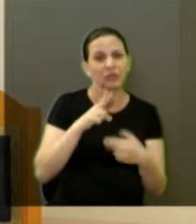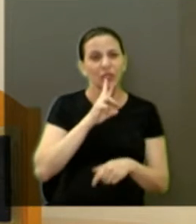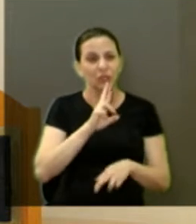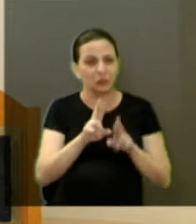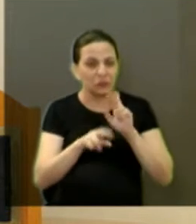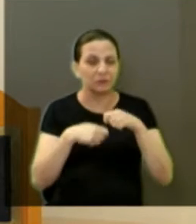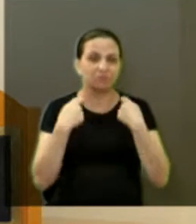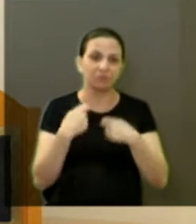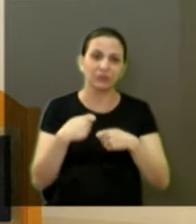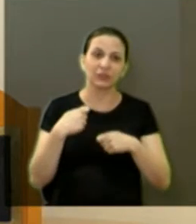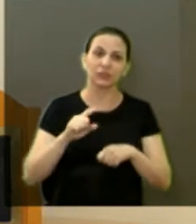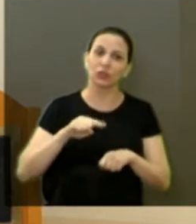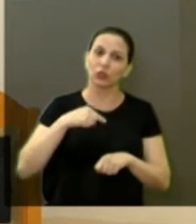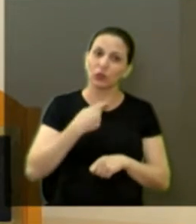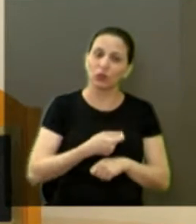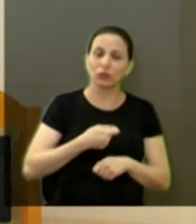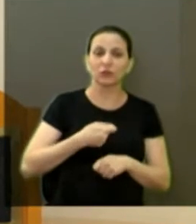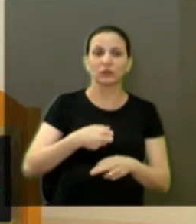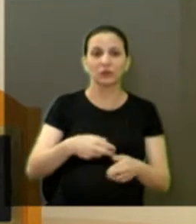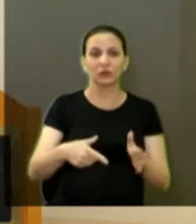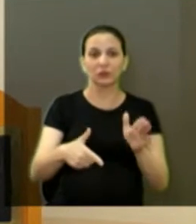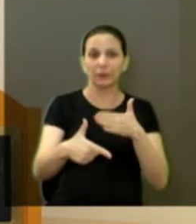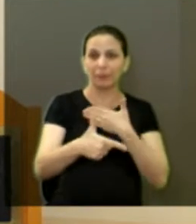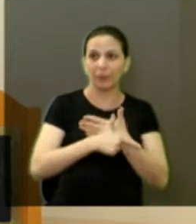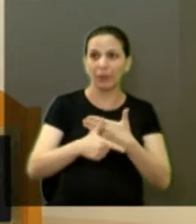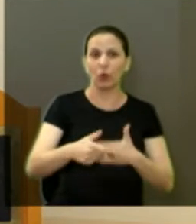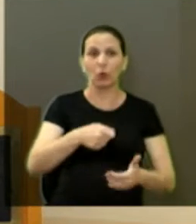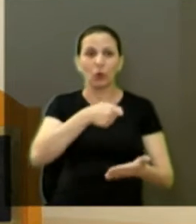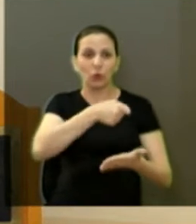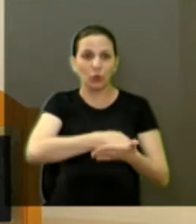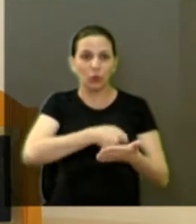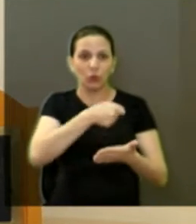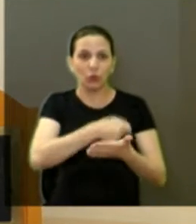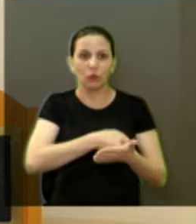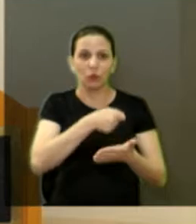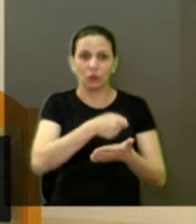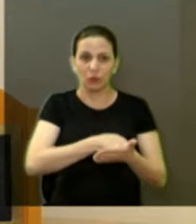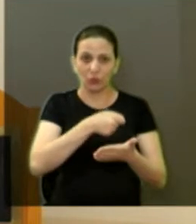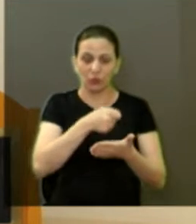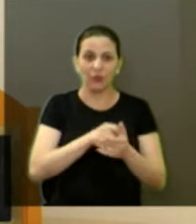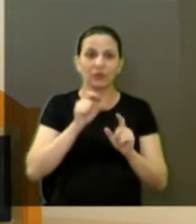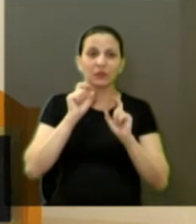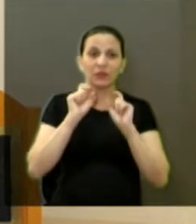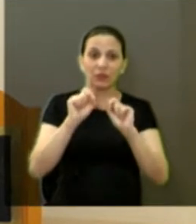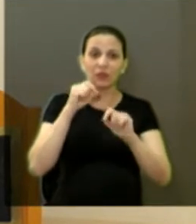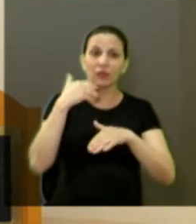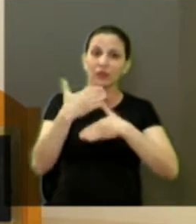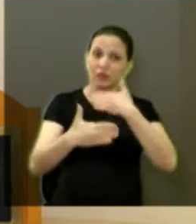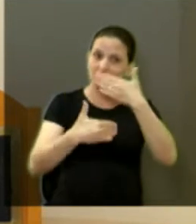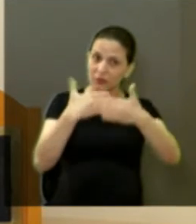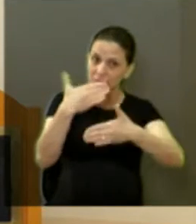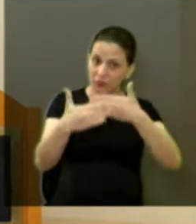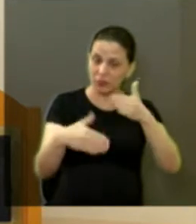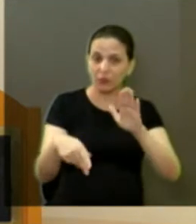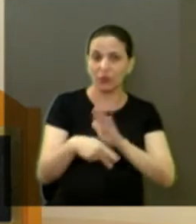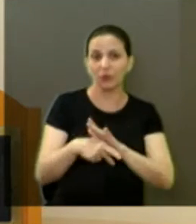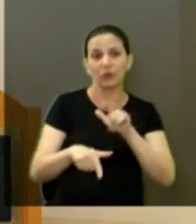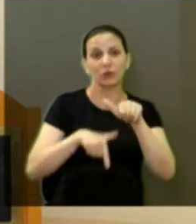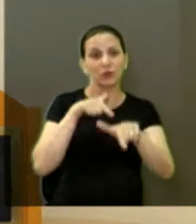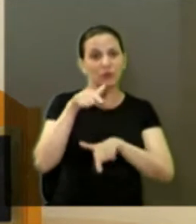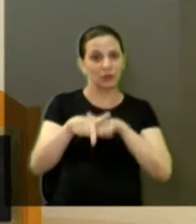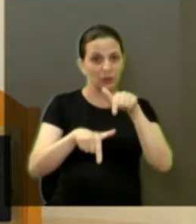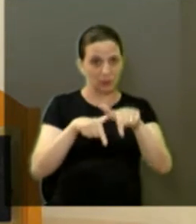A gente faz o papel de cobrança, cobrança, né? Cobra o executivo. Quem vai fazer o executivo? Os